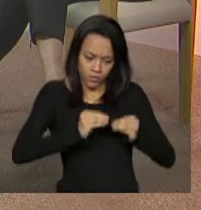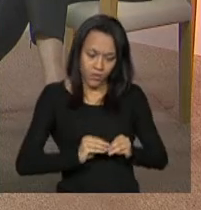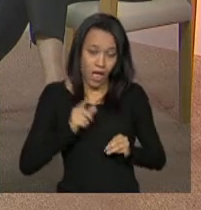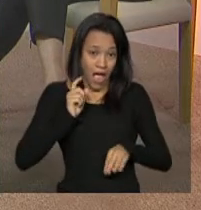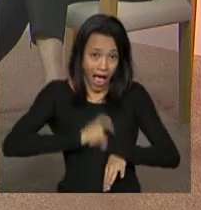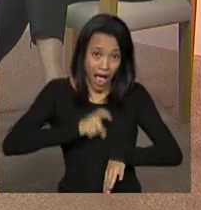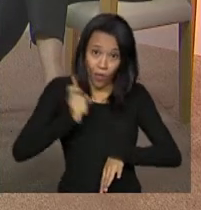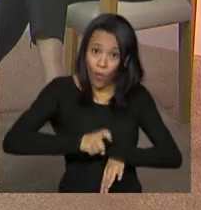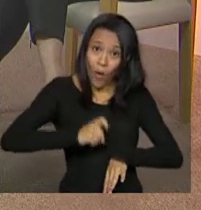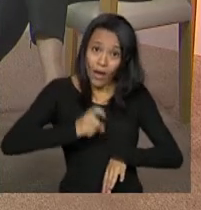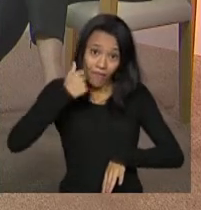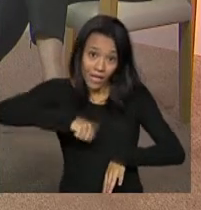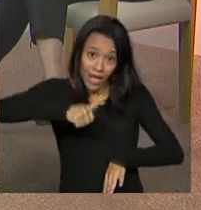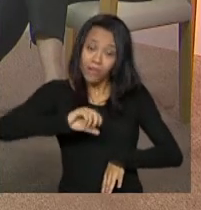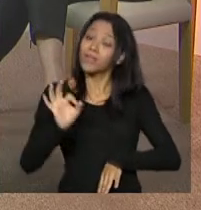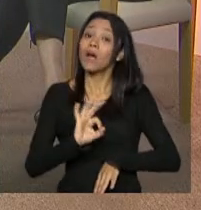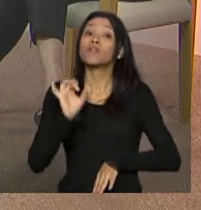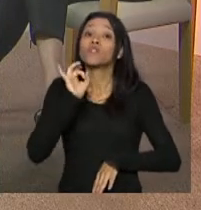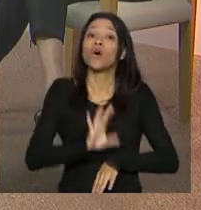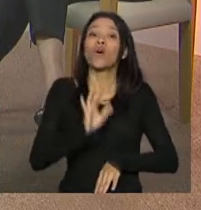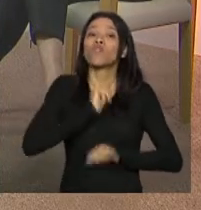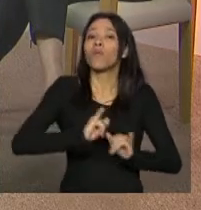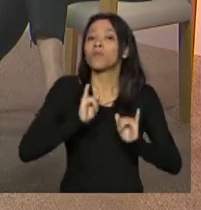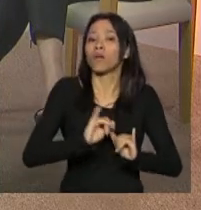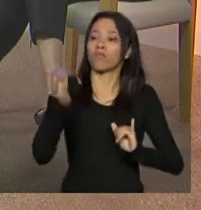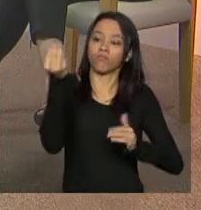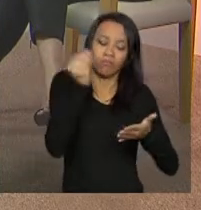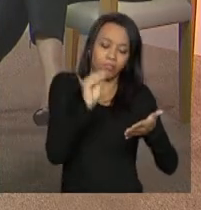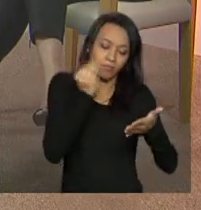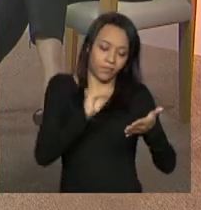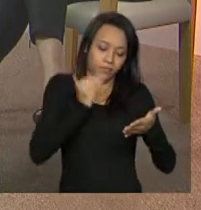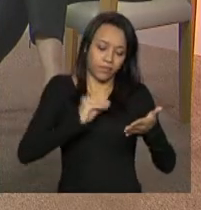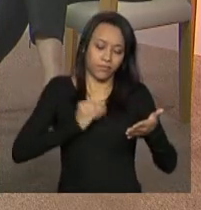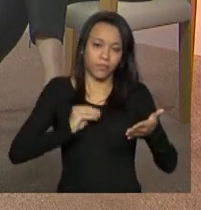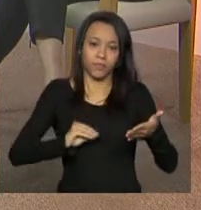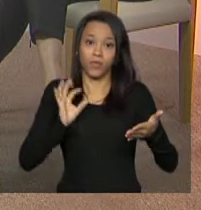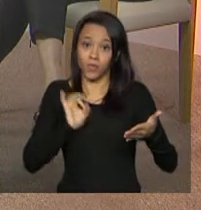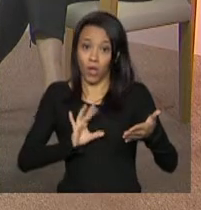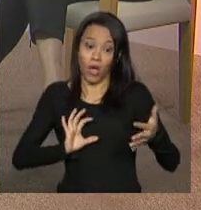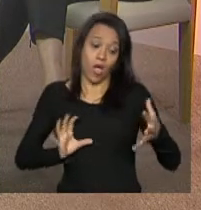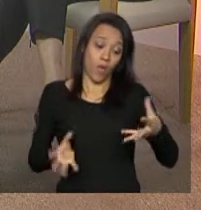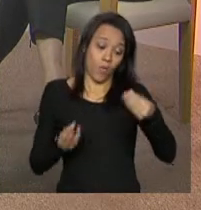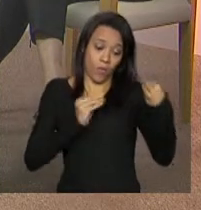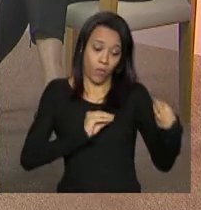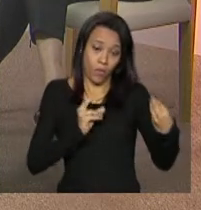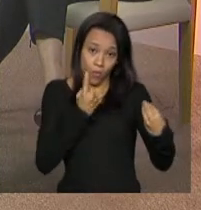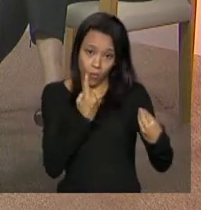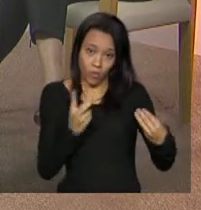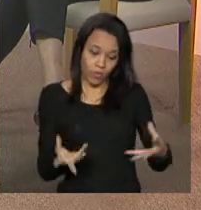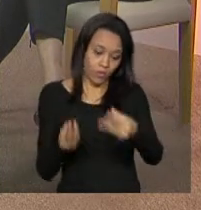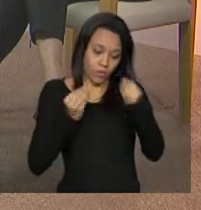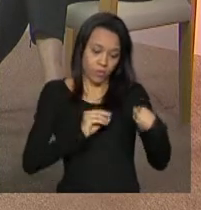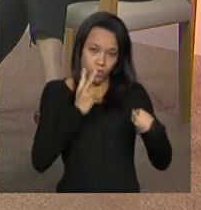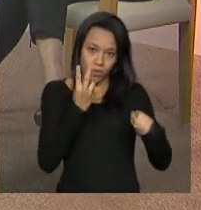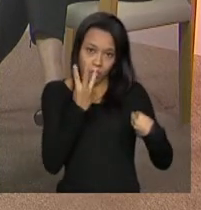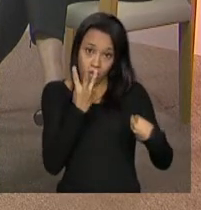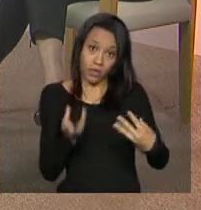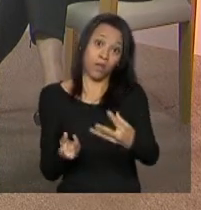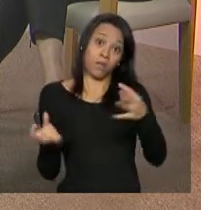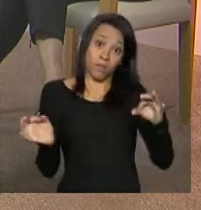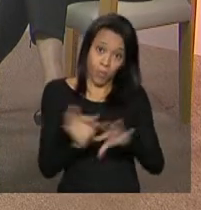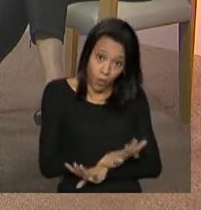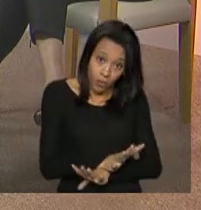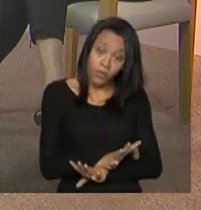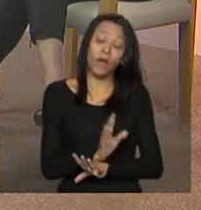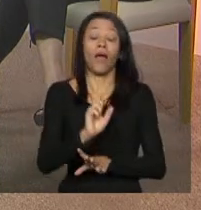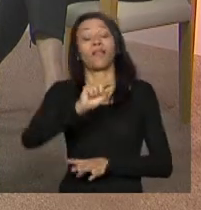de preenchimento cumprir essa etapa o cadastro vai fechar e a gente vai começar a avaliar esses dados então a partir